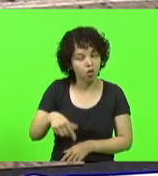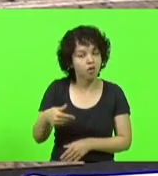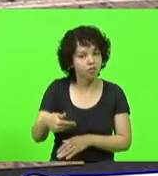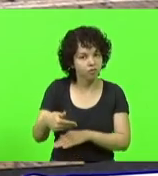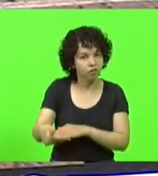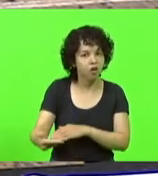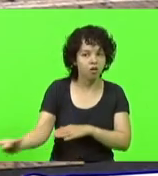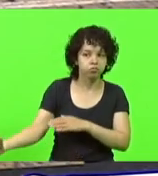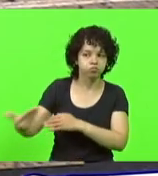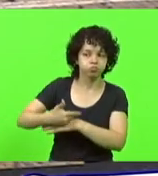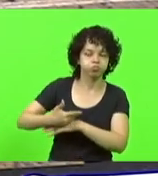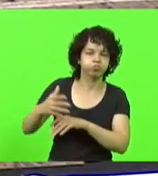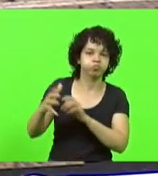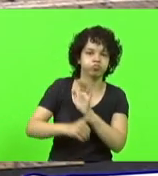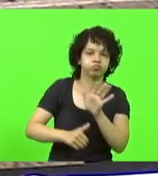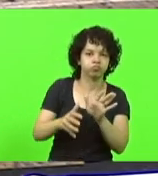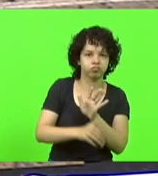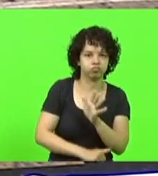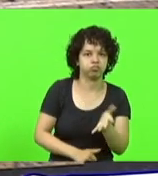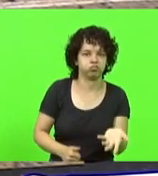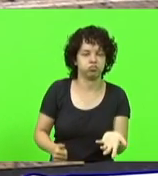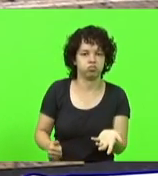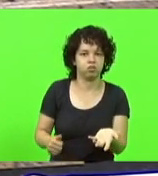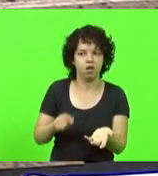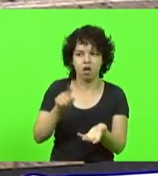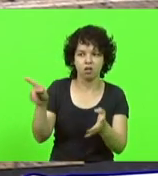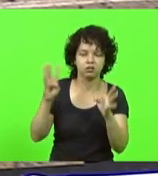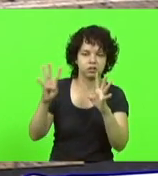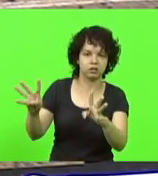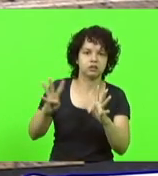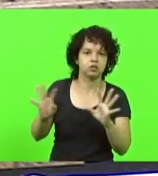Não deram ouvidos, não deram ouvidos,